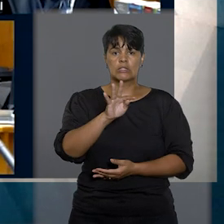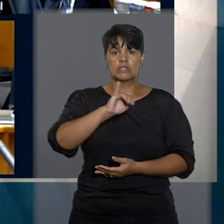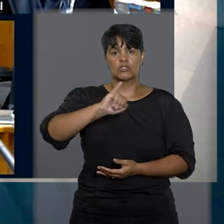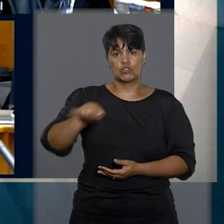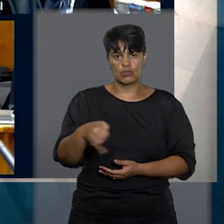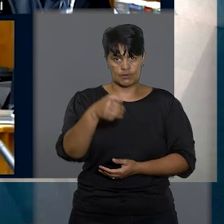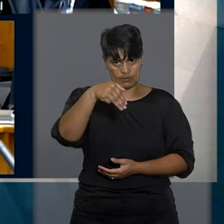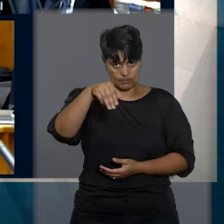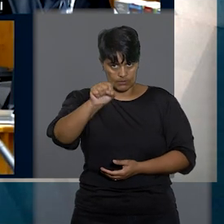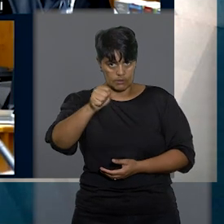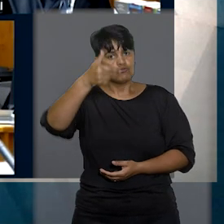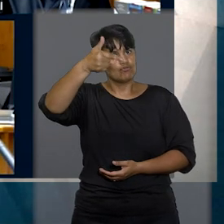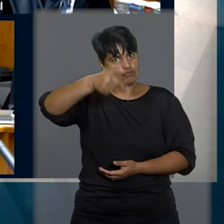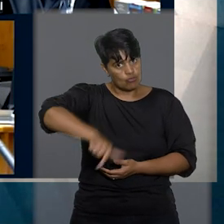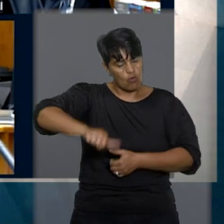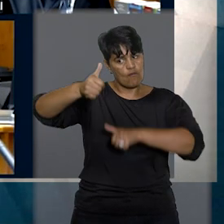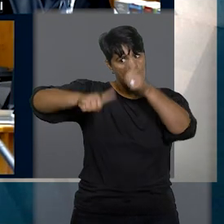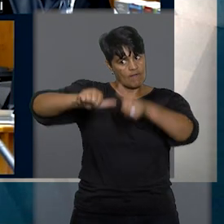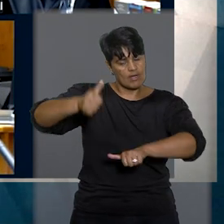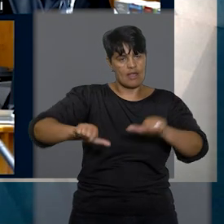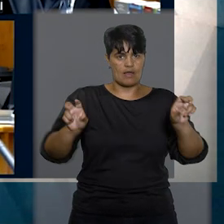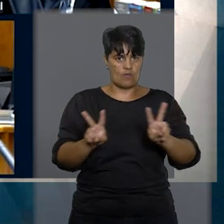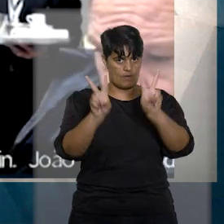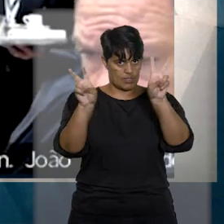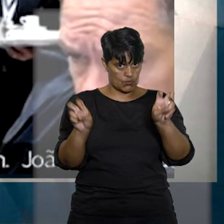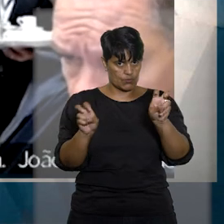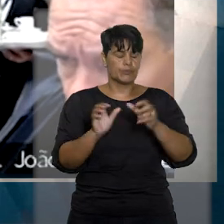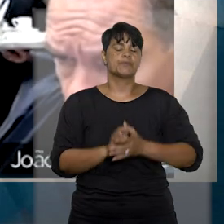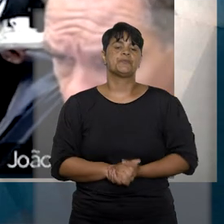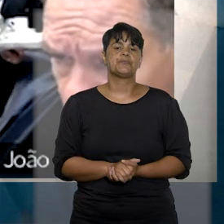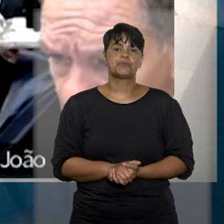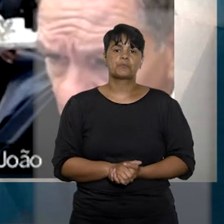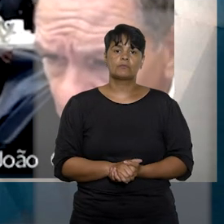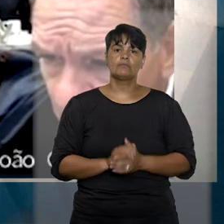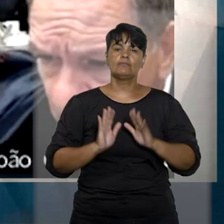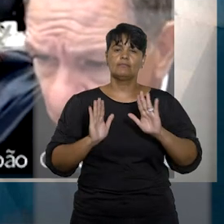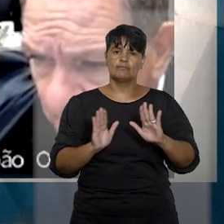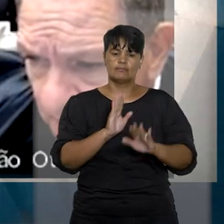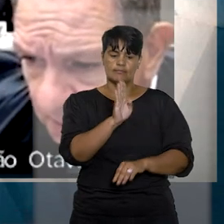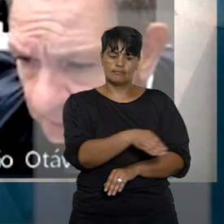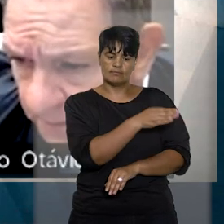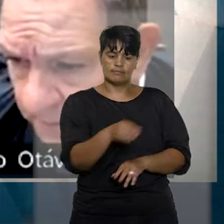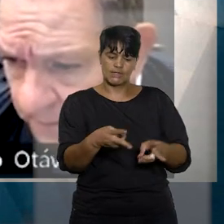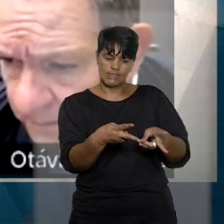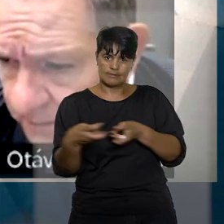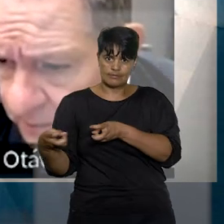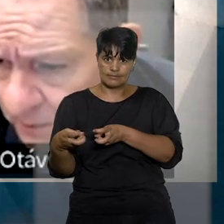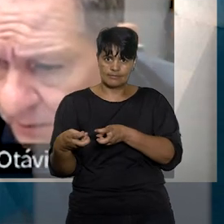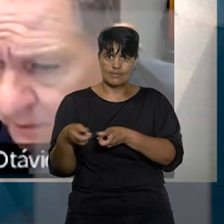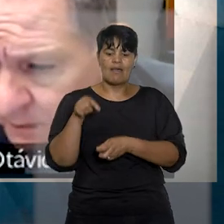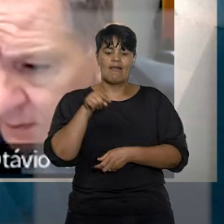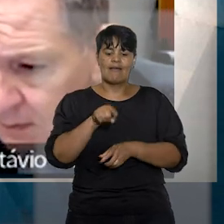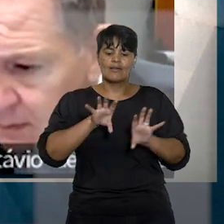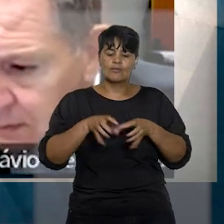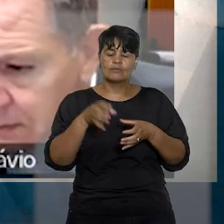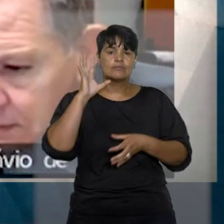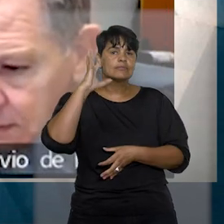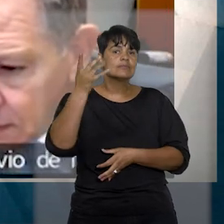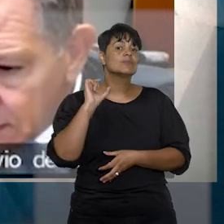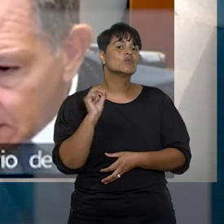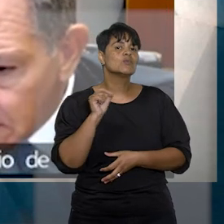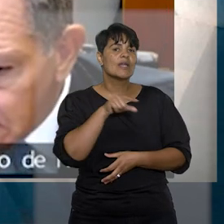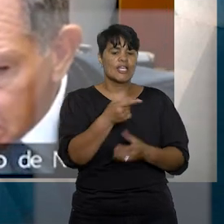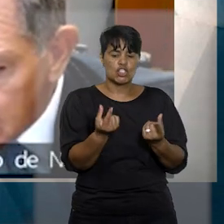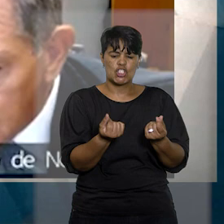Tribunal Estadual para a nova apreciação da causa. Ao extinguir, em parte, a ação de cobrança, o colegiado entendeu que o